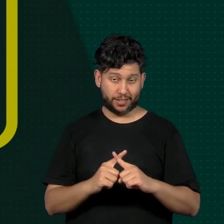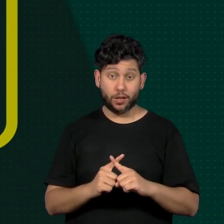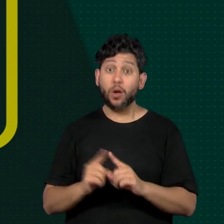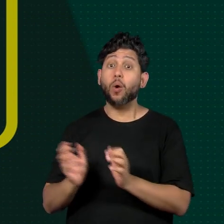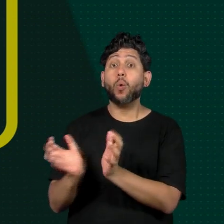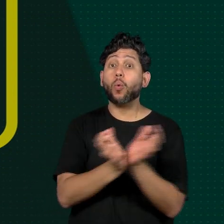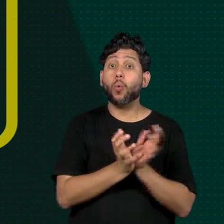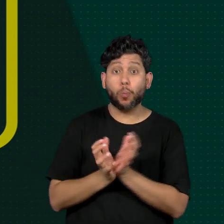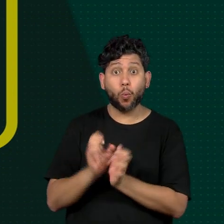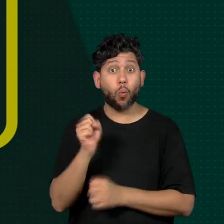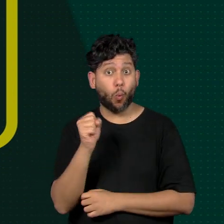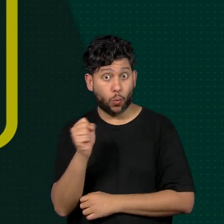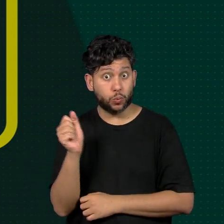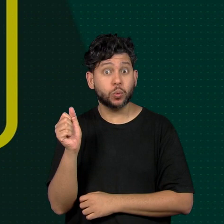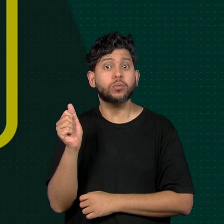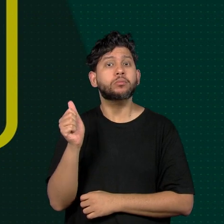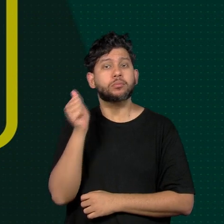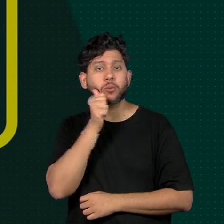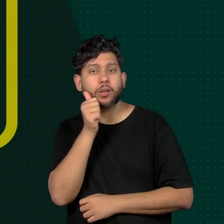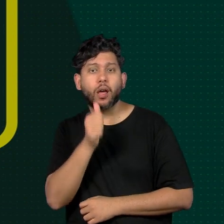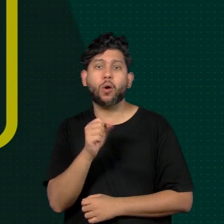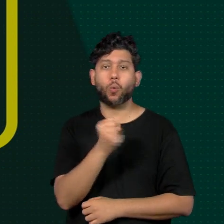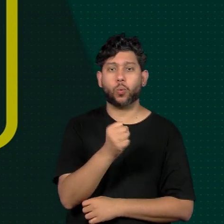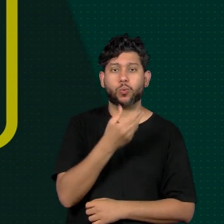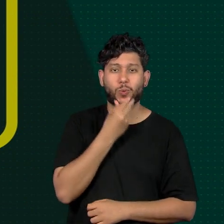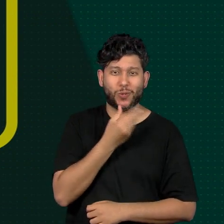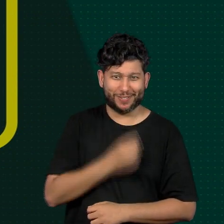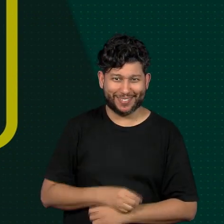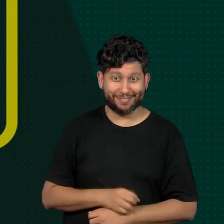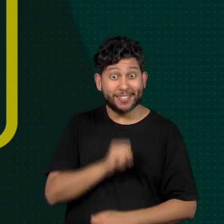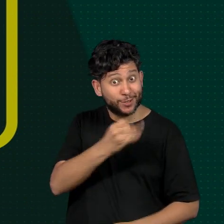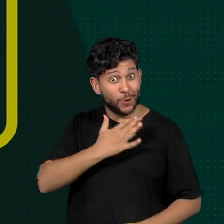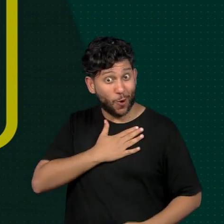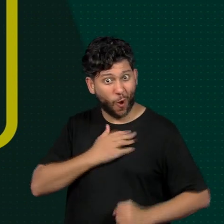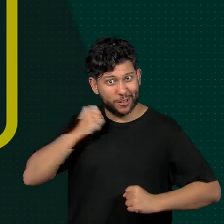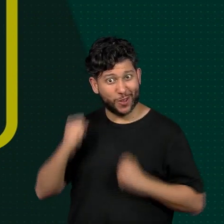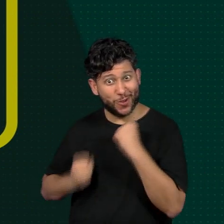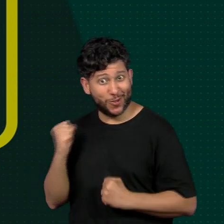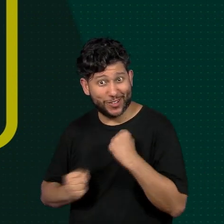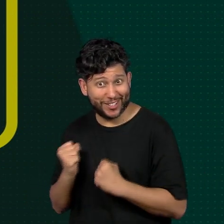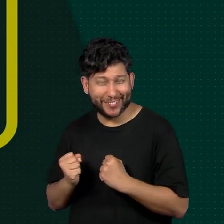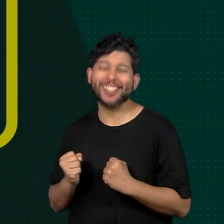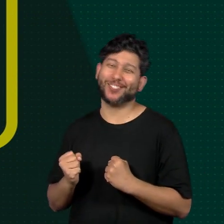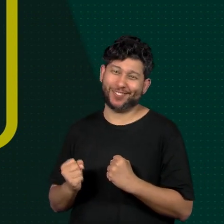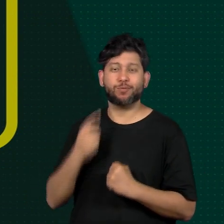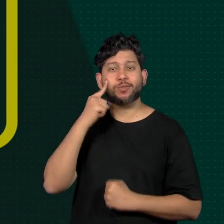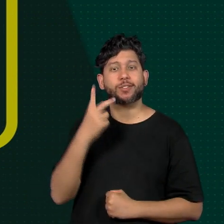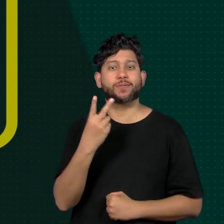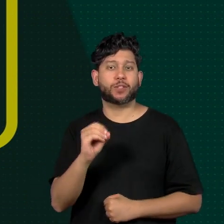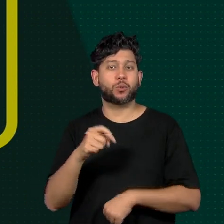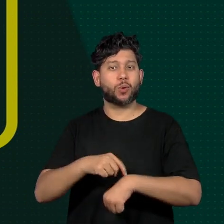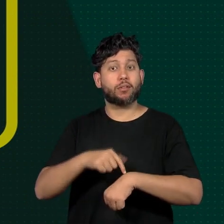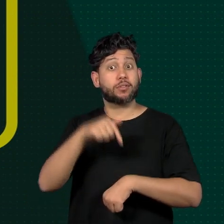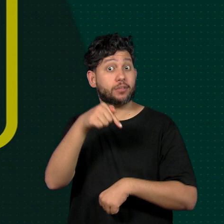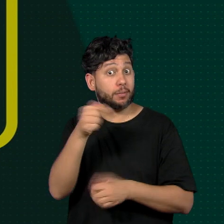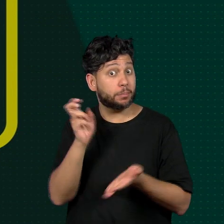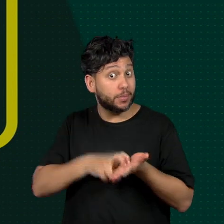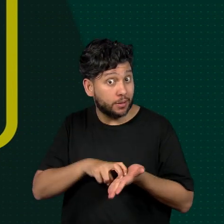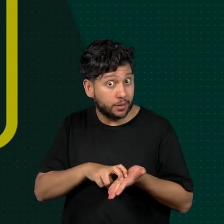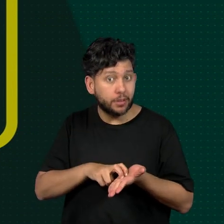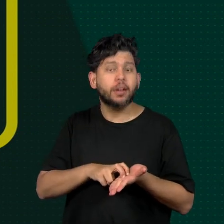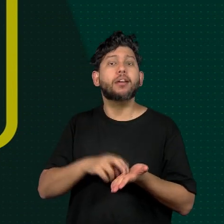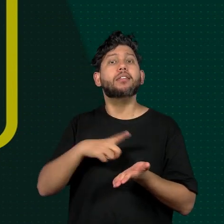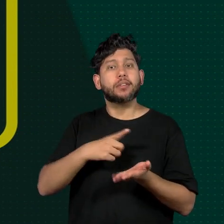equipes masculinas e oito femininas. Para aqueles que preferem uma corrida, dia 20, a partir das 7 horas da manhã,